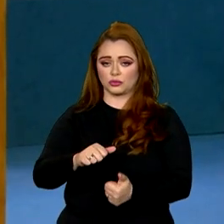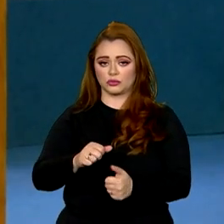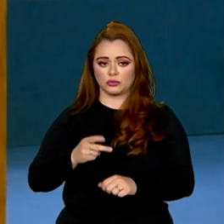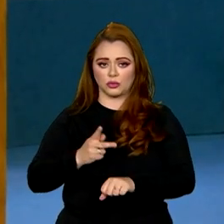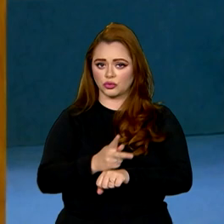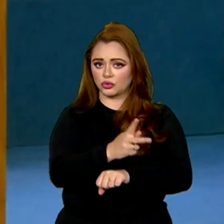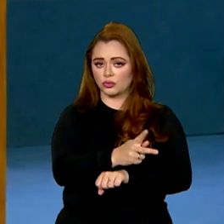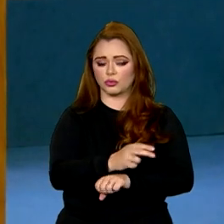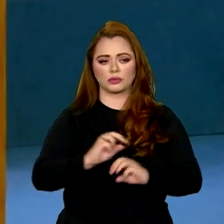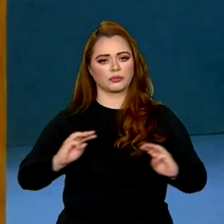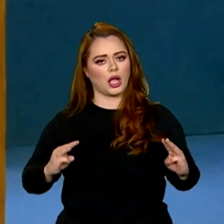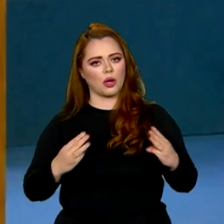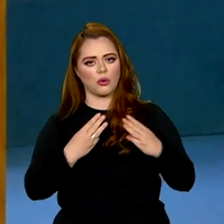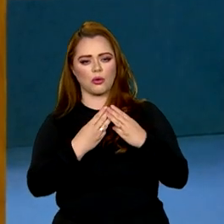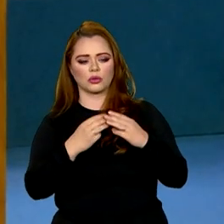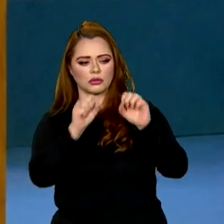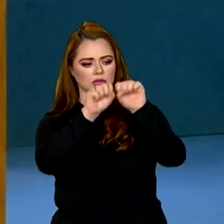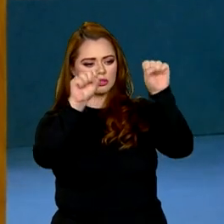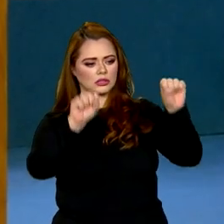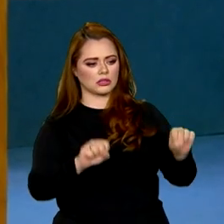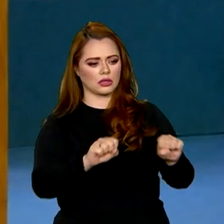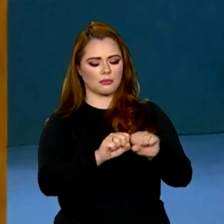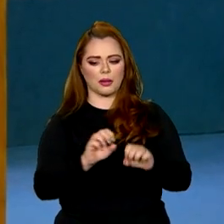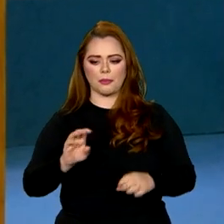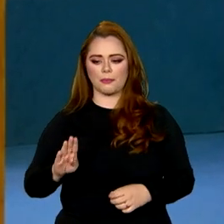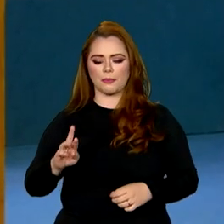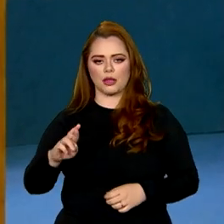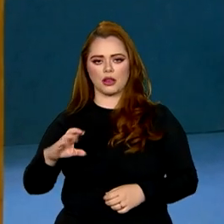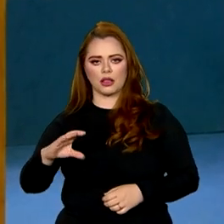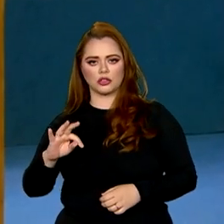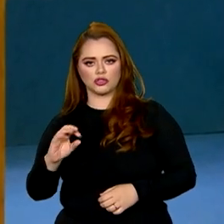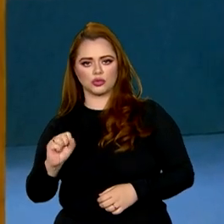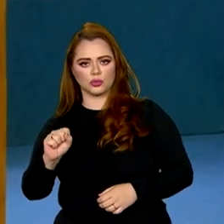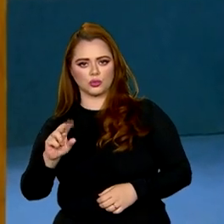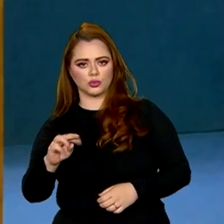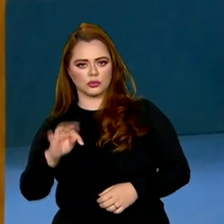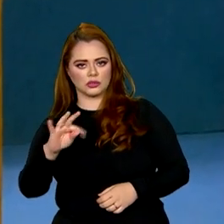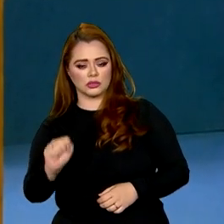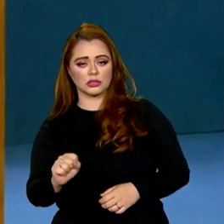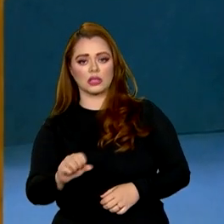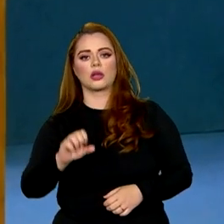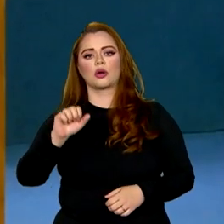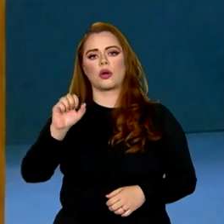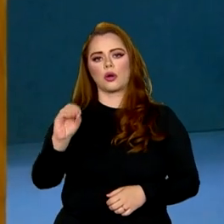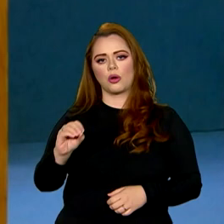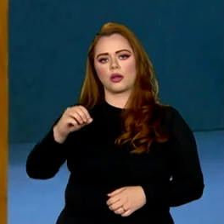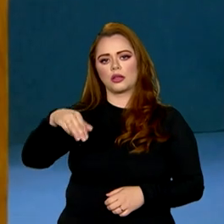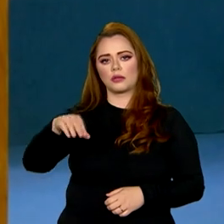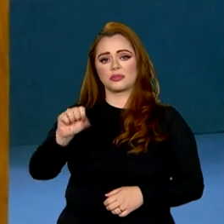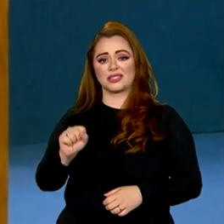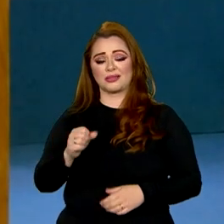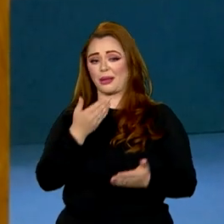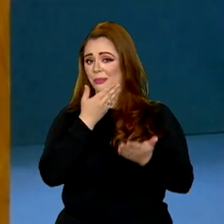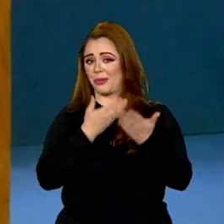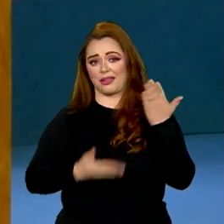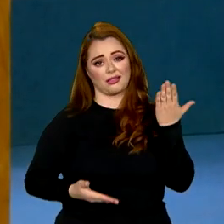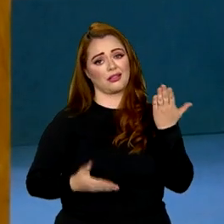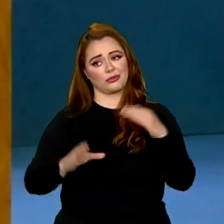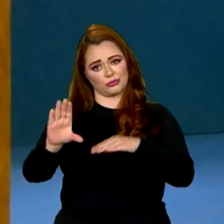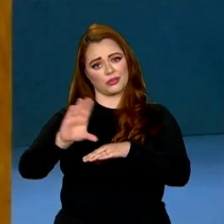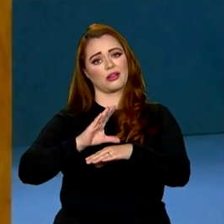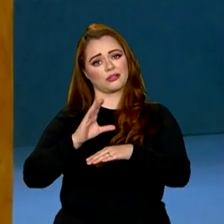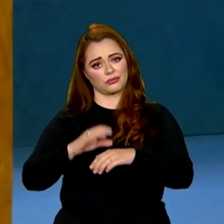o sistema Bretwoods e a OMC estão perdendo credibilidade. Não